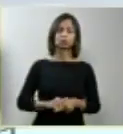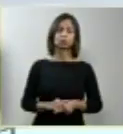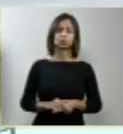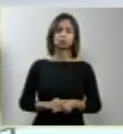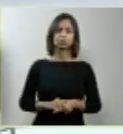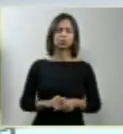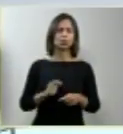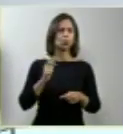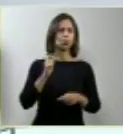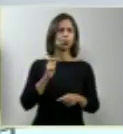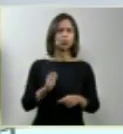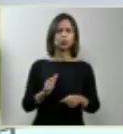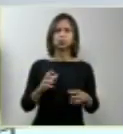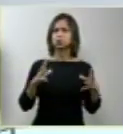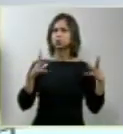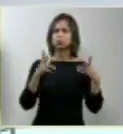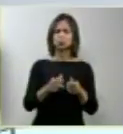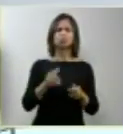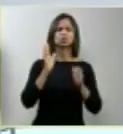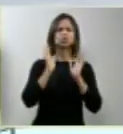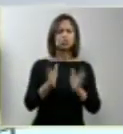Quase tudo foi dito.